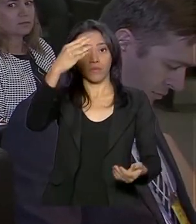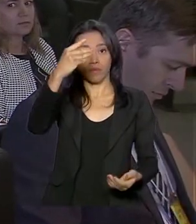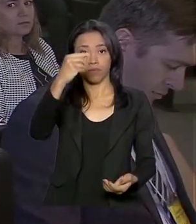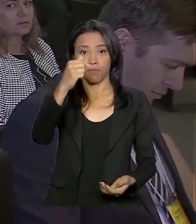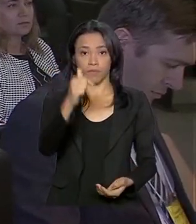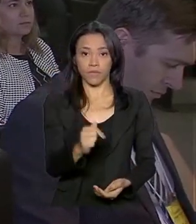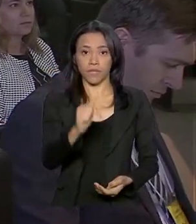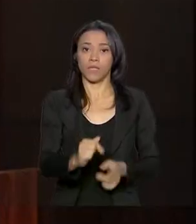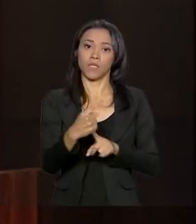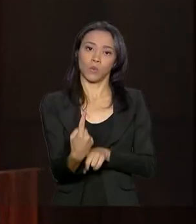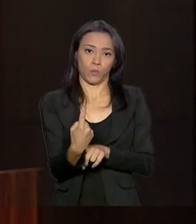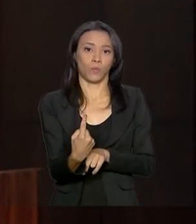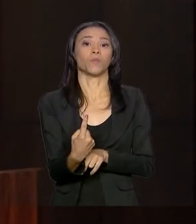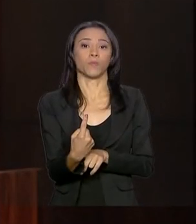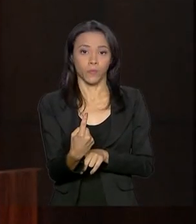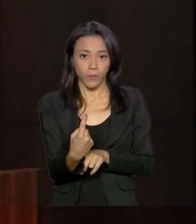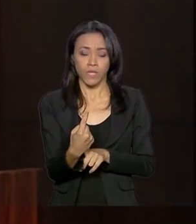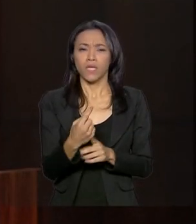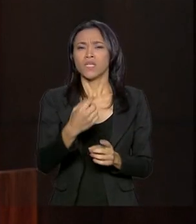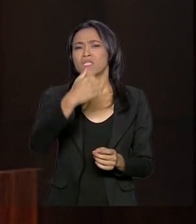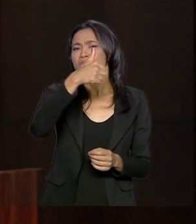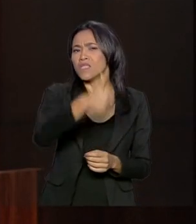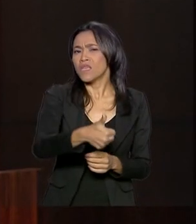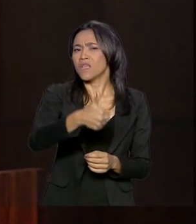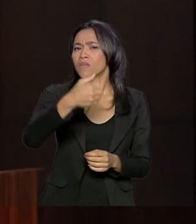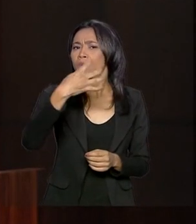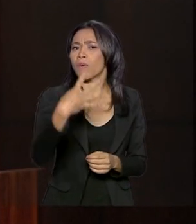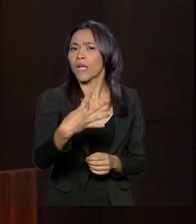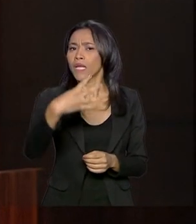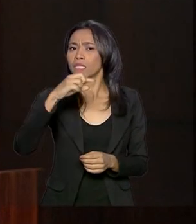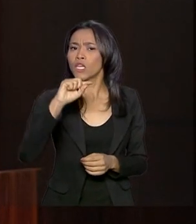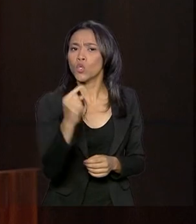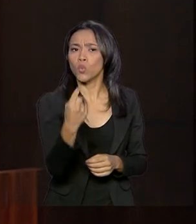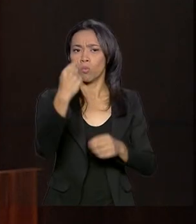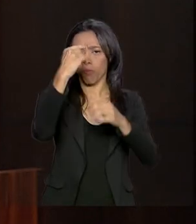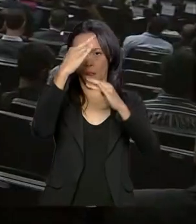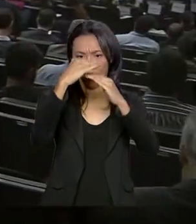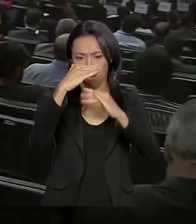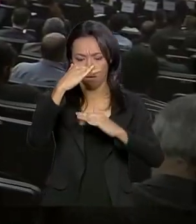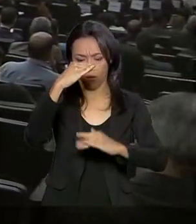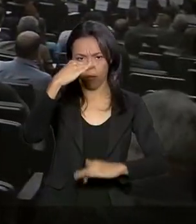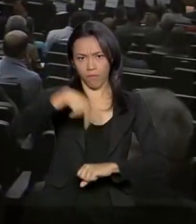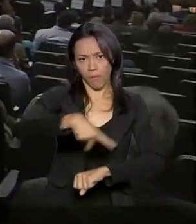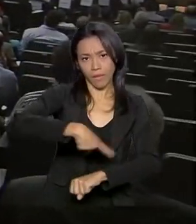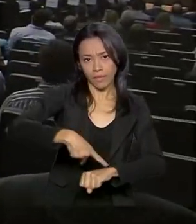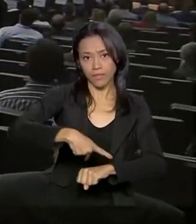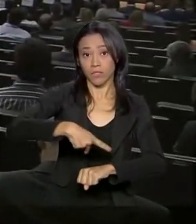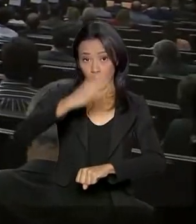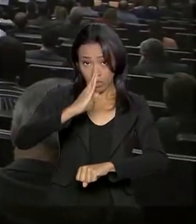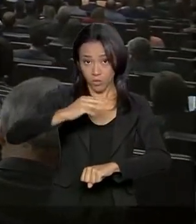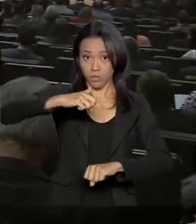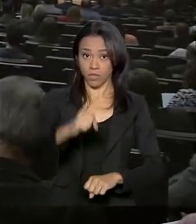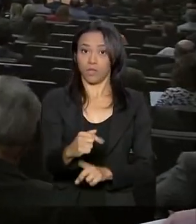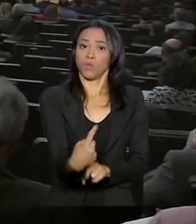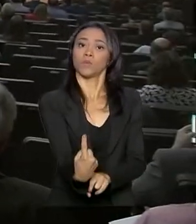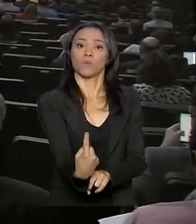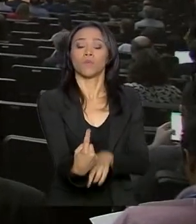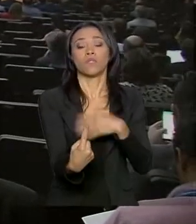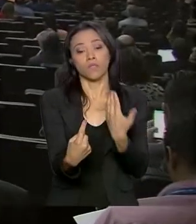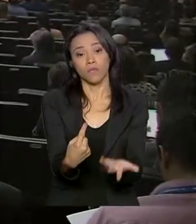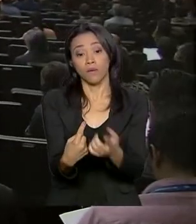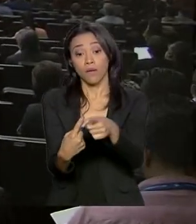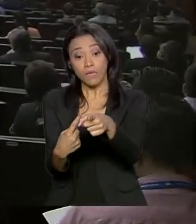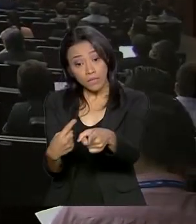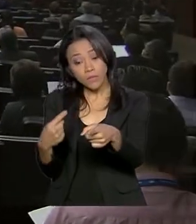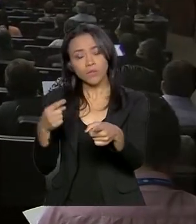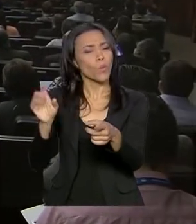número 71 entre 141 países. A avaliação, feita pelo Fórum Econômico Mundial, considera